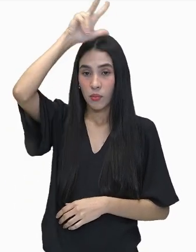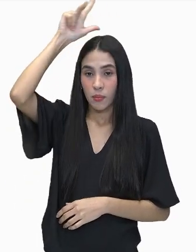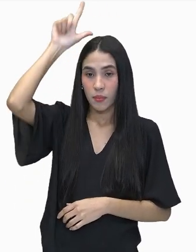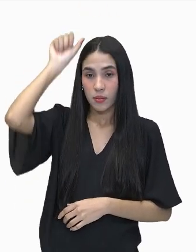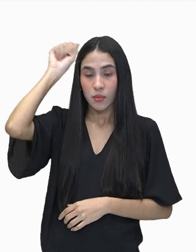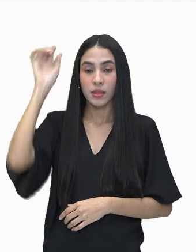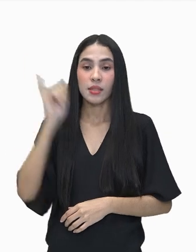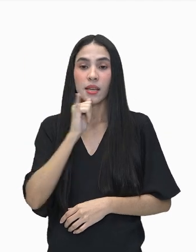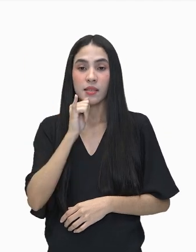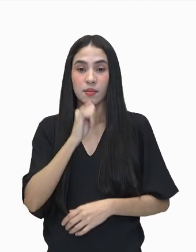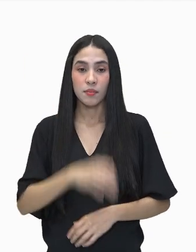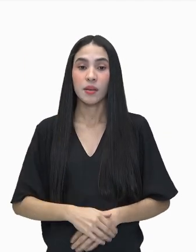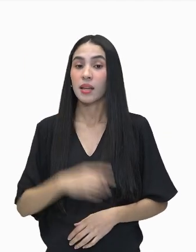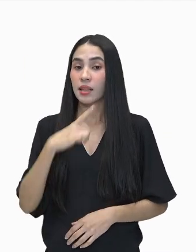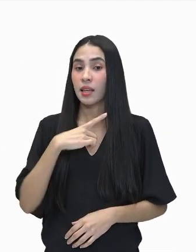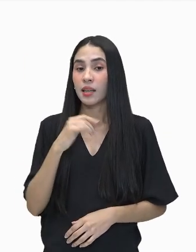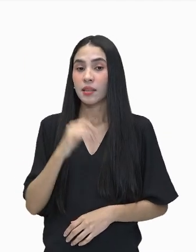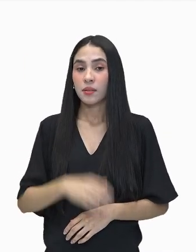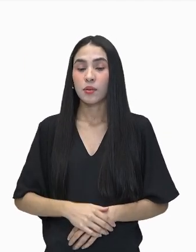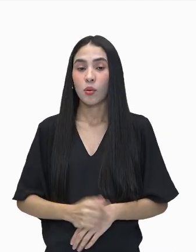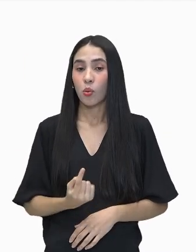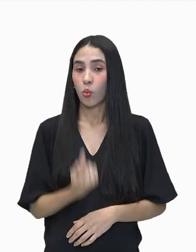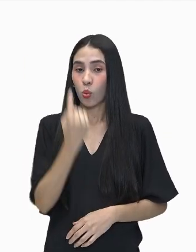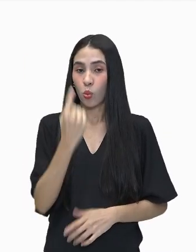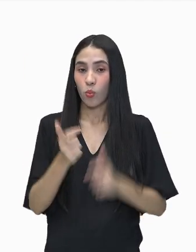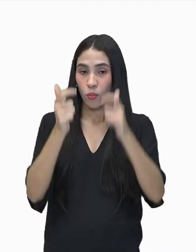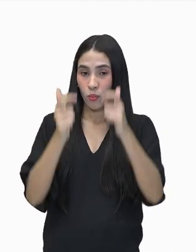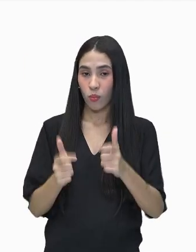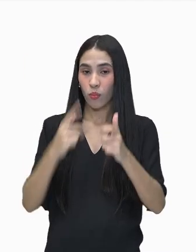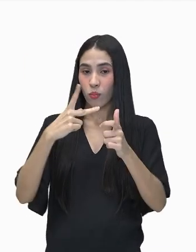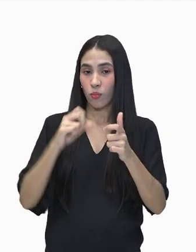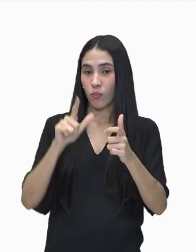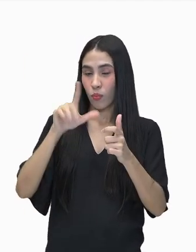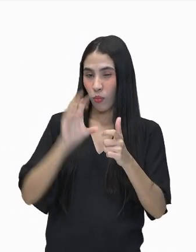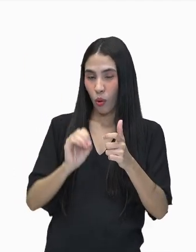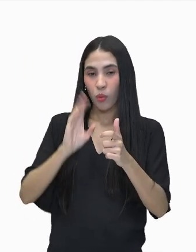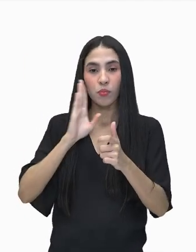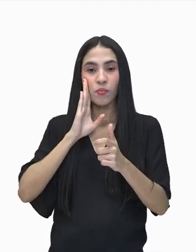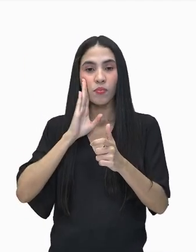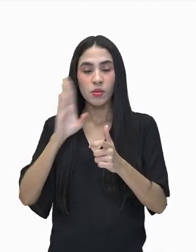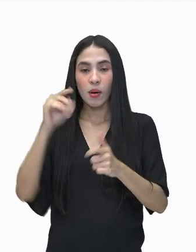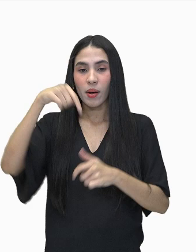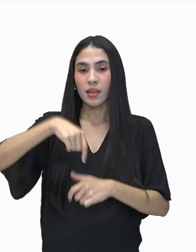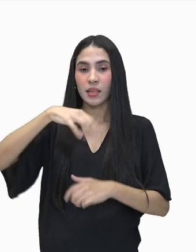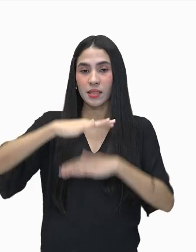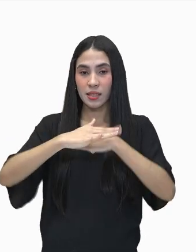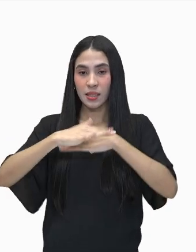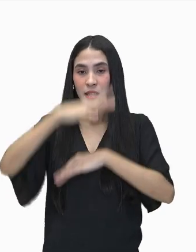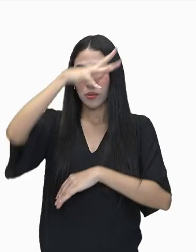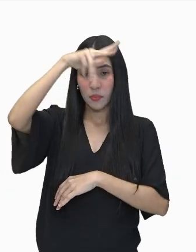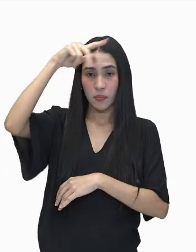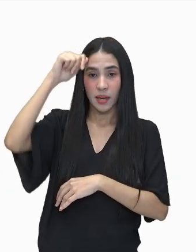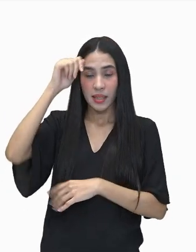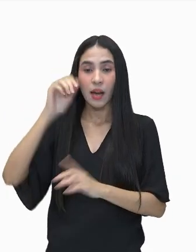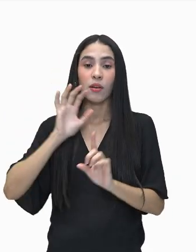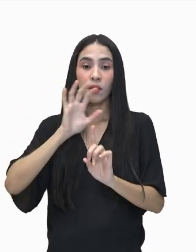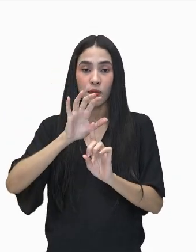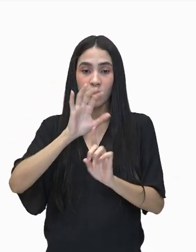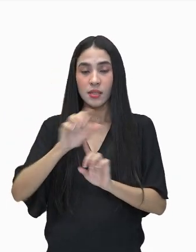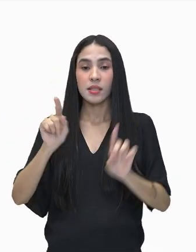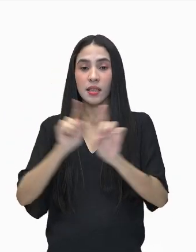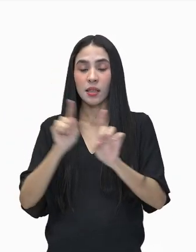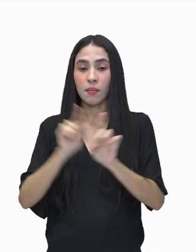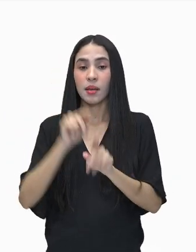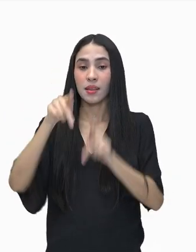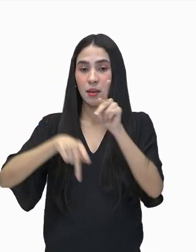exemplo, nós só temos um polo industrial expressivo na cidade de Manaus, isso se reflete na